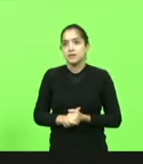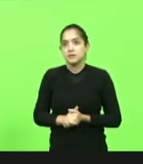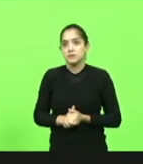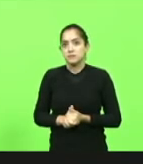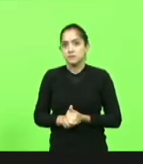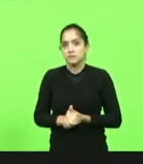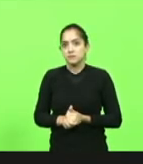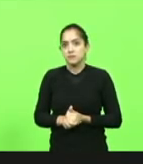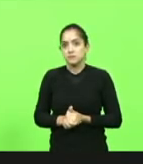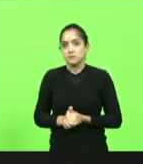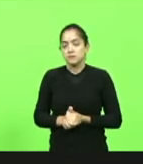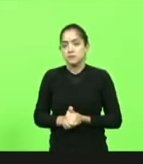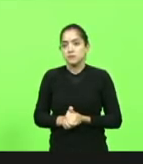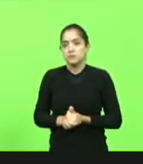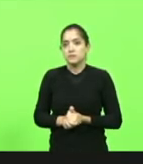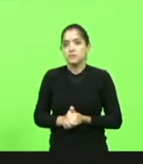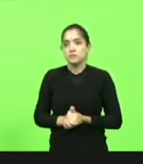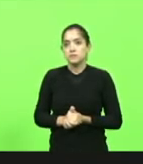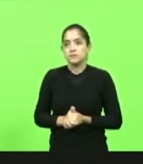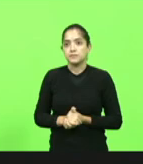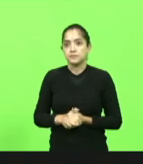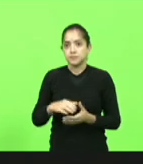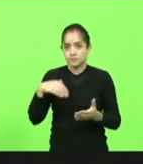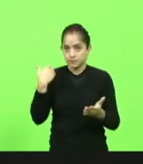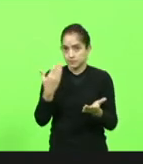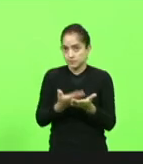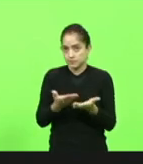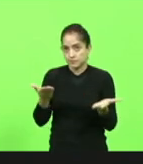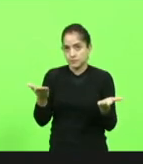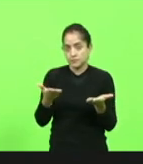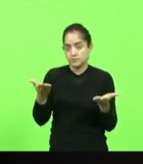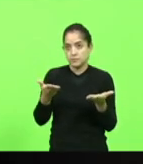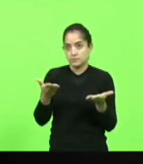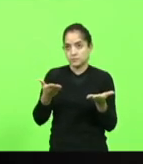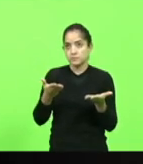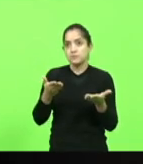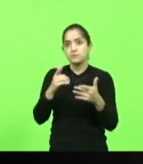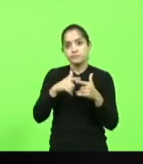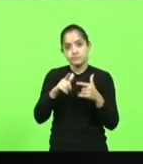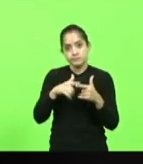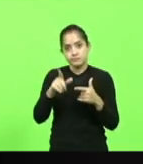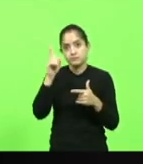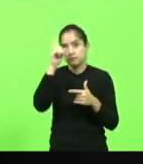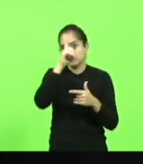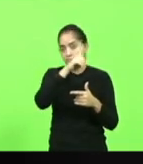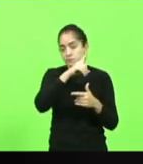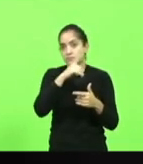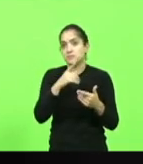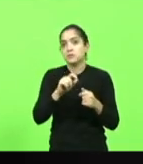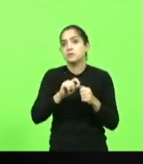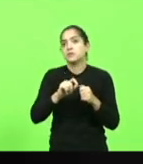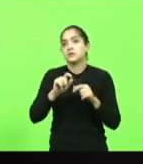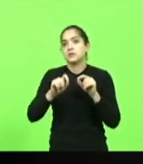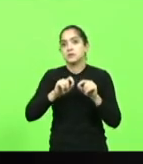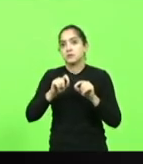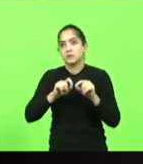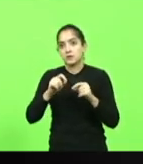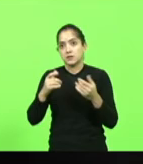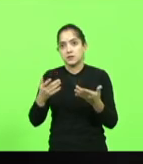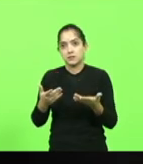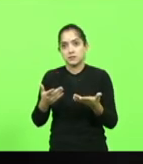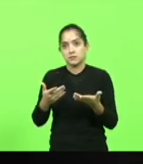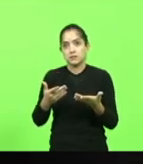até agora até agora é complicado o que estão fazendo é só só